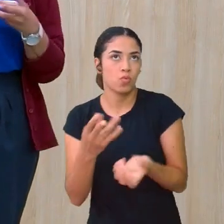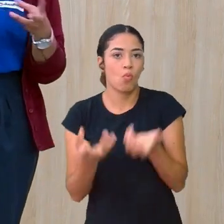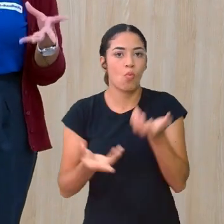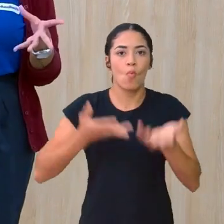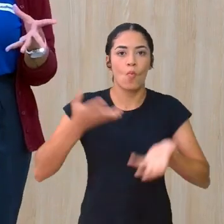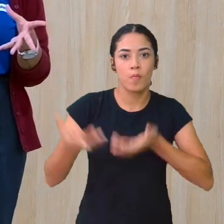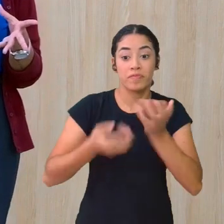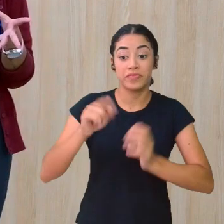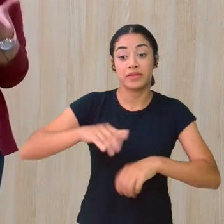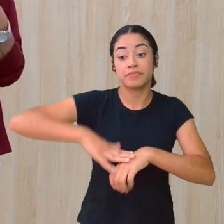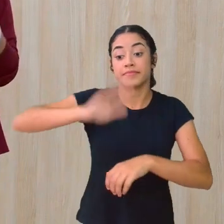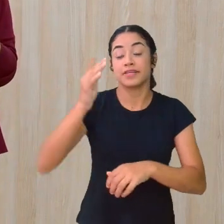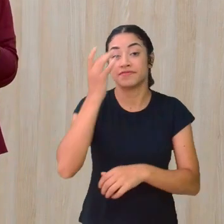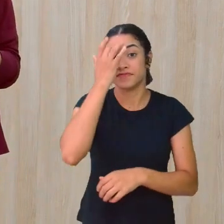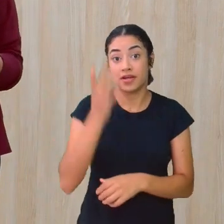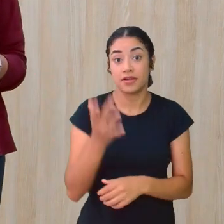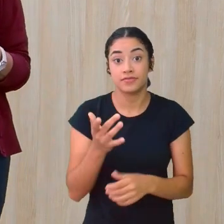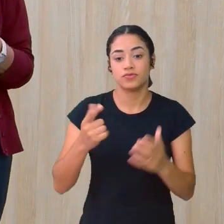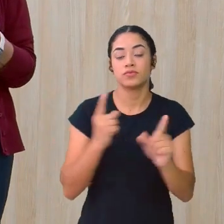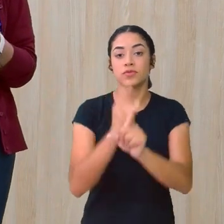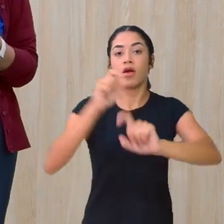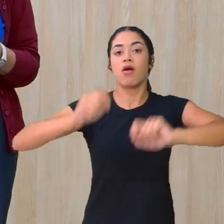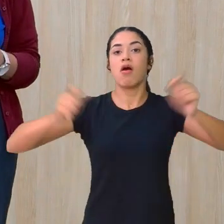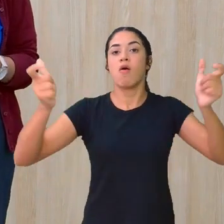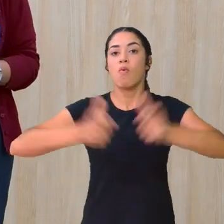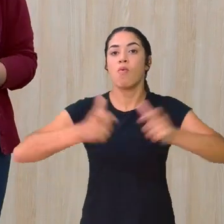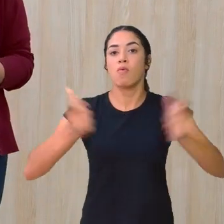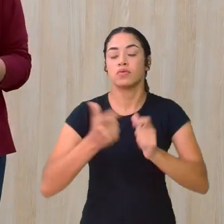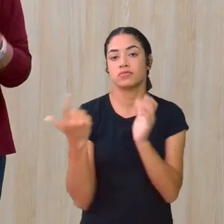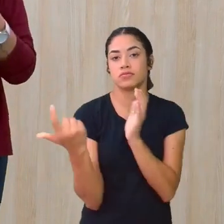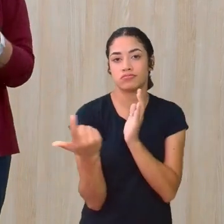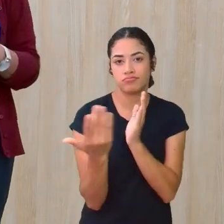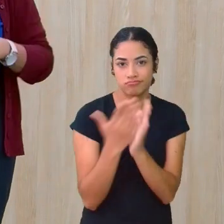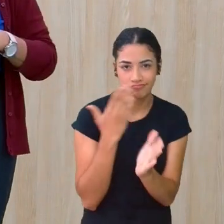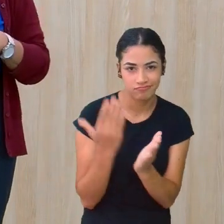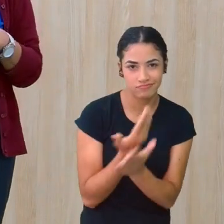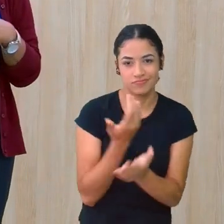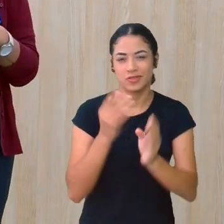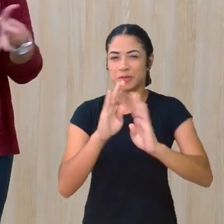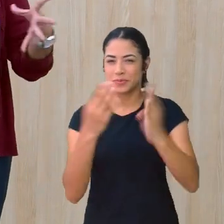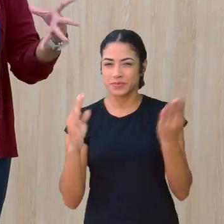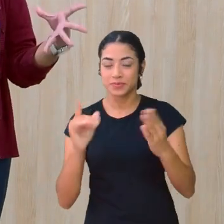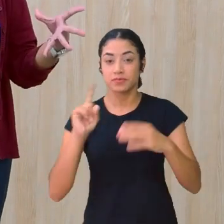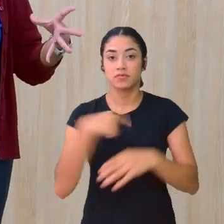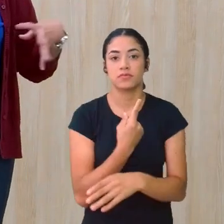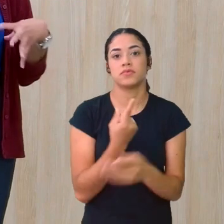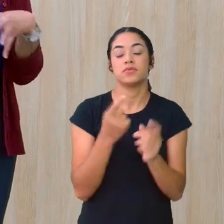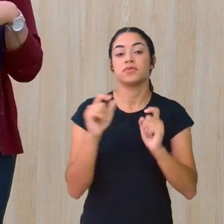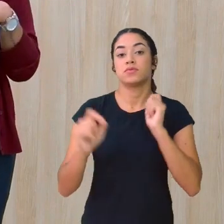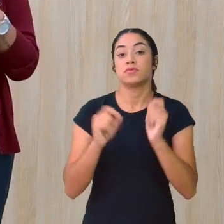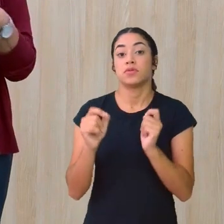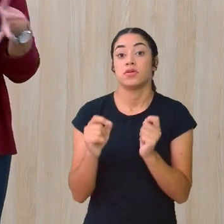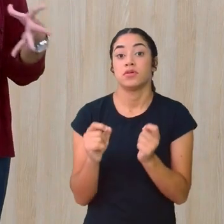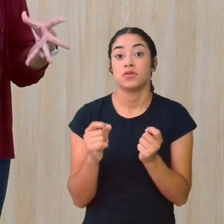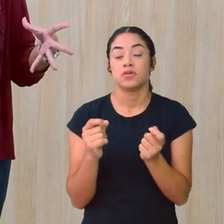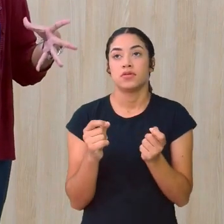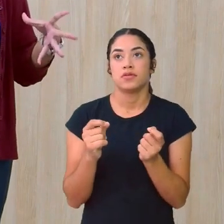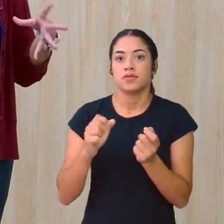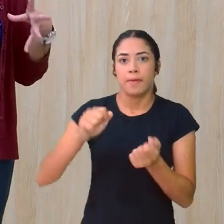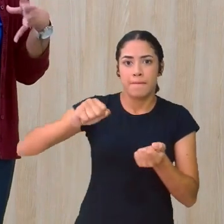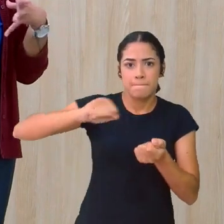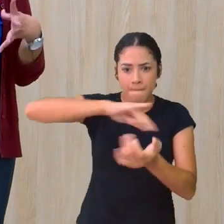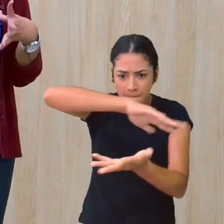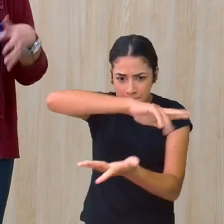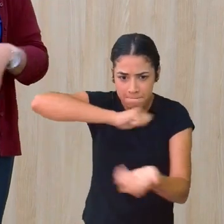que é mais fácil de encontrar nas livrarias, né, nas bibliotecas. E a gente acaba não abarcando todo esse universo